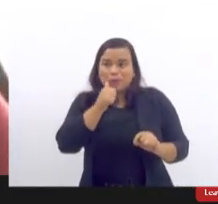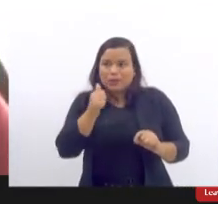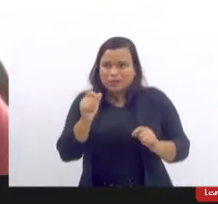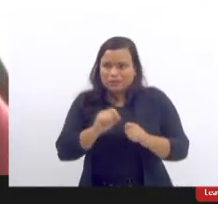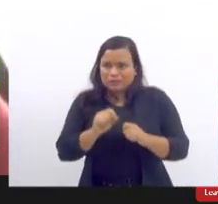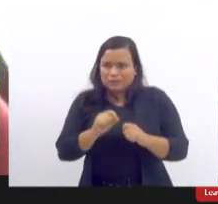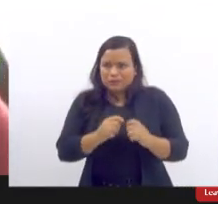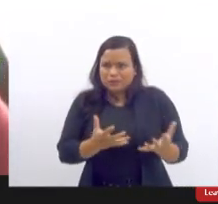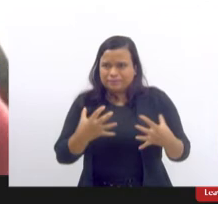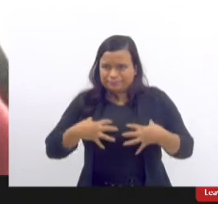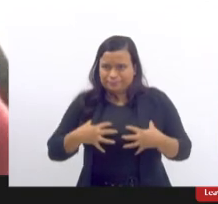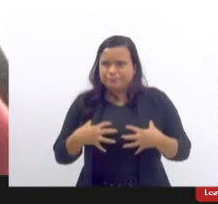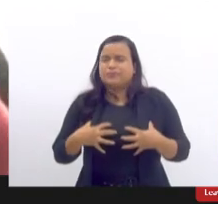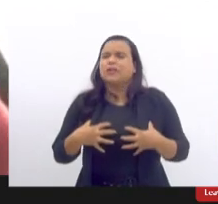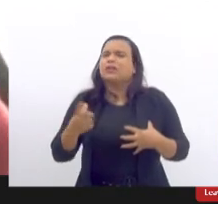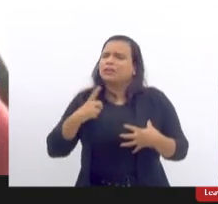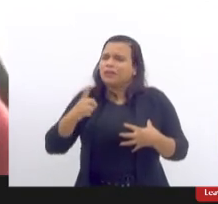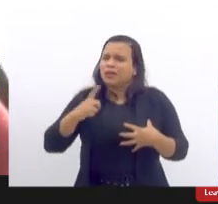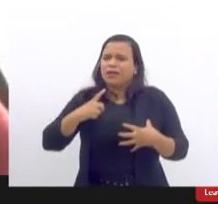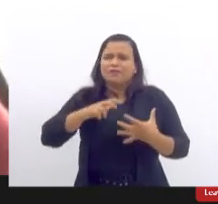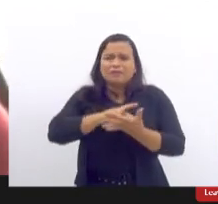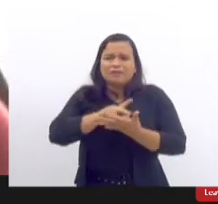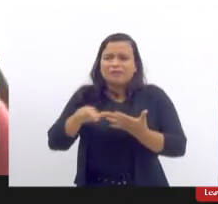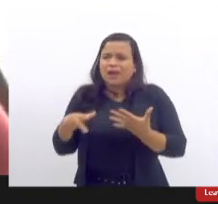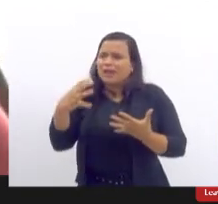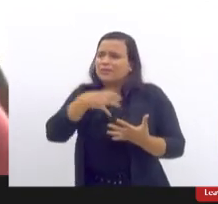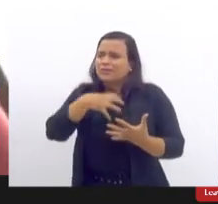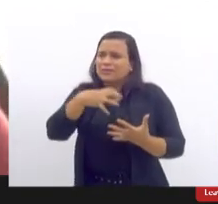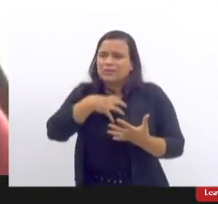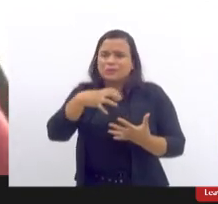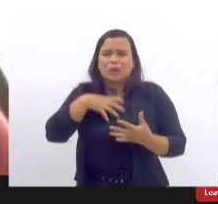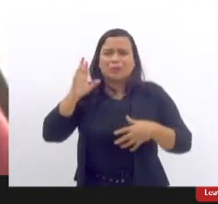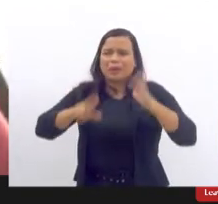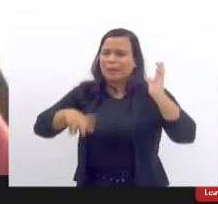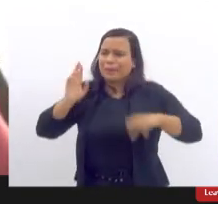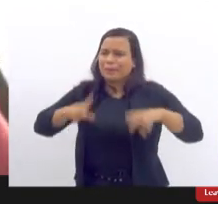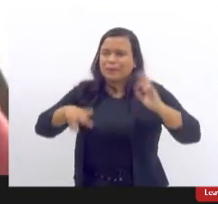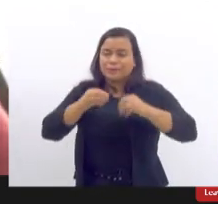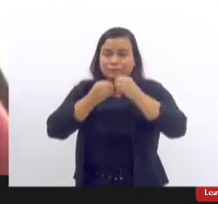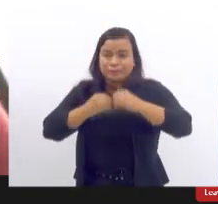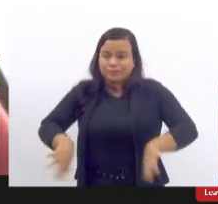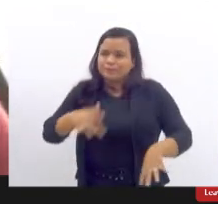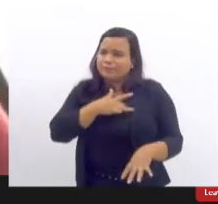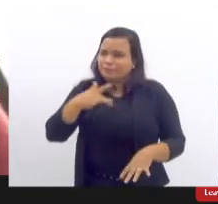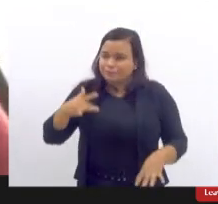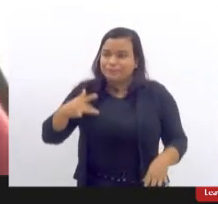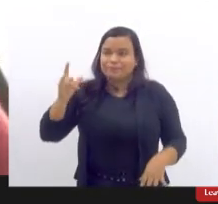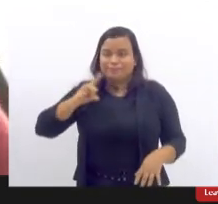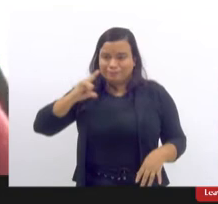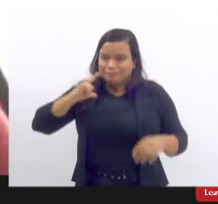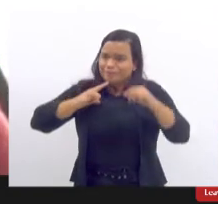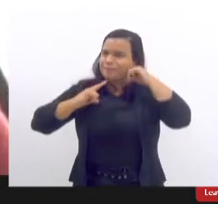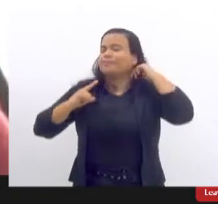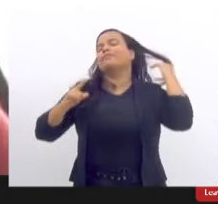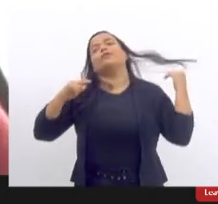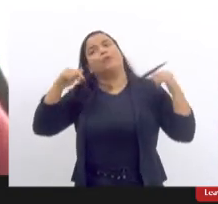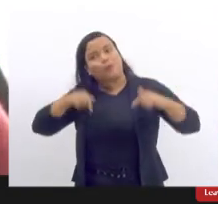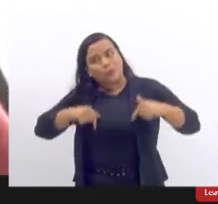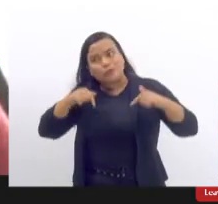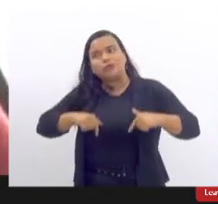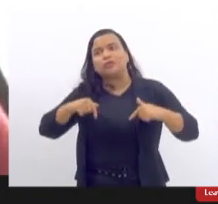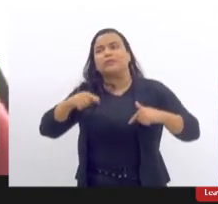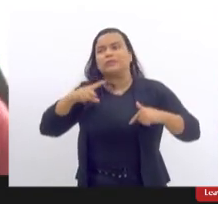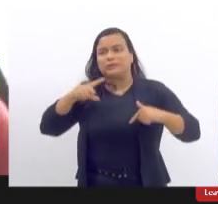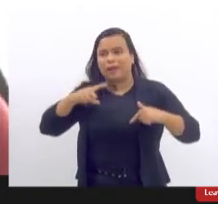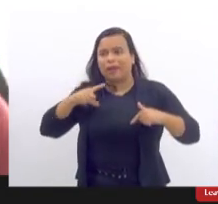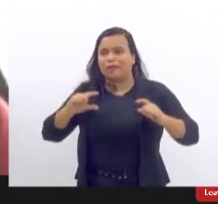tivessem uma série de reações adversas danosas à sua saúde e hoje em dia a partir de uma